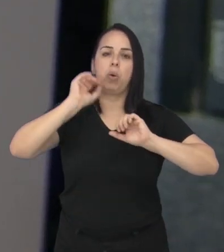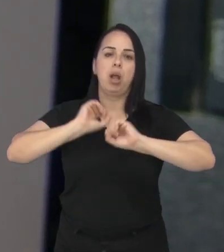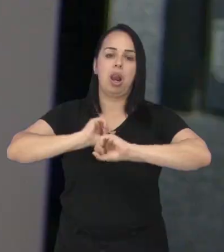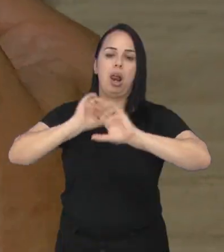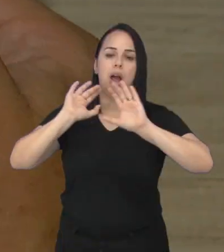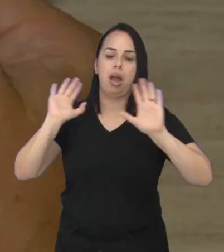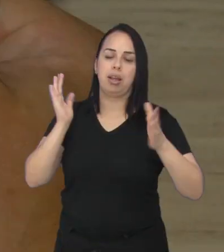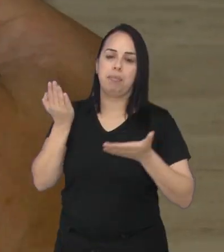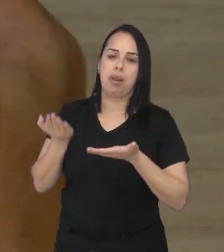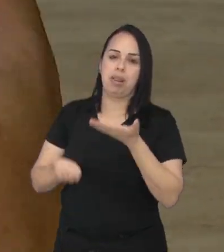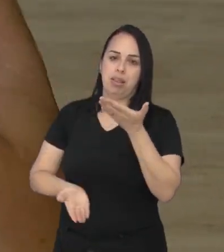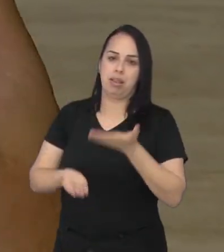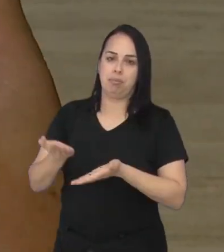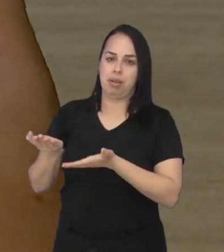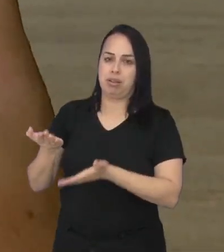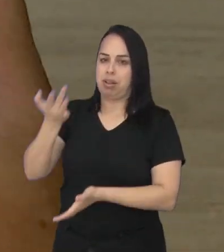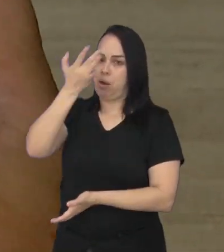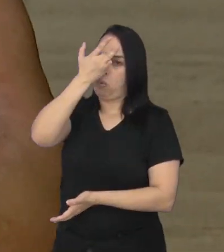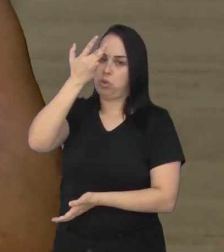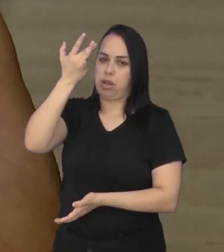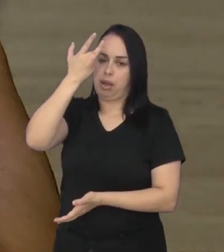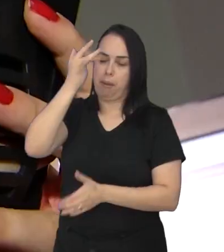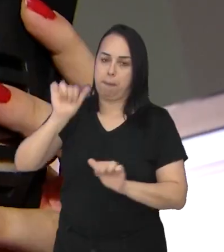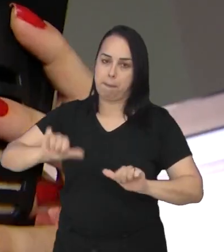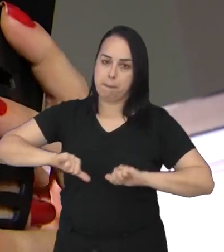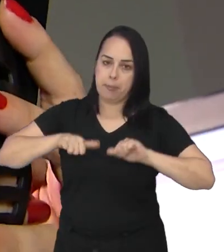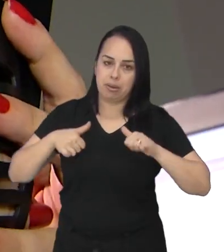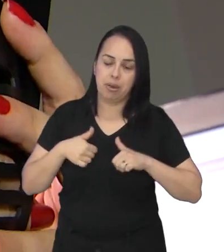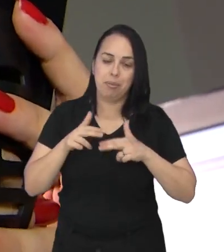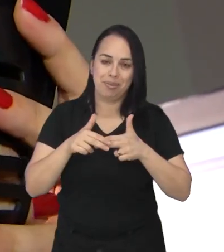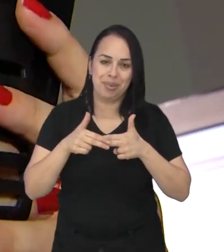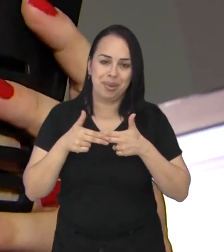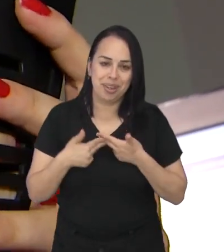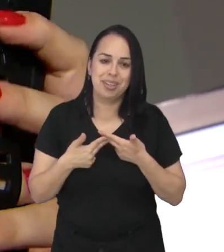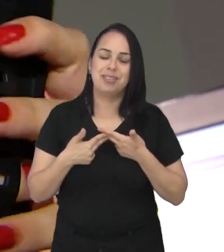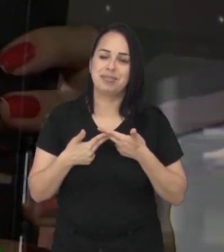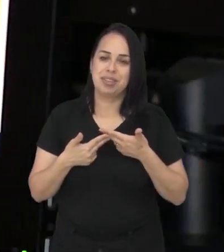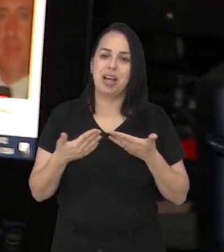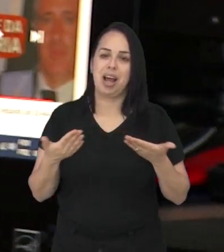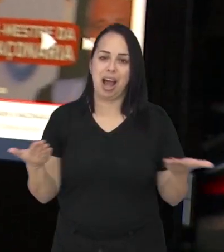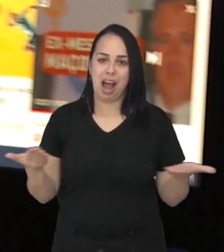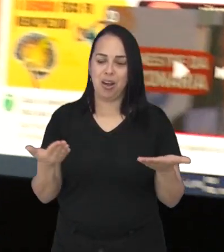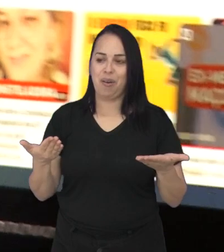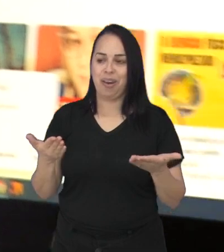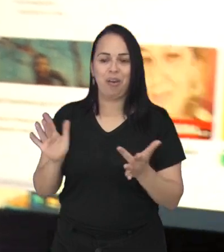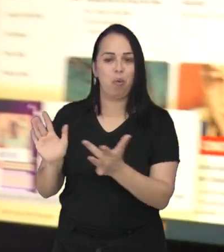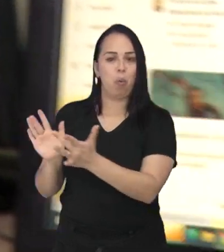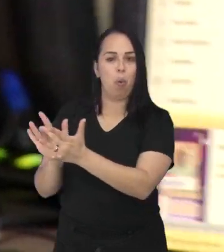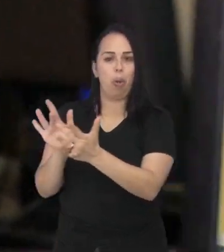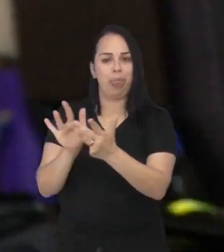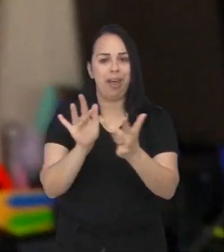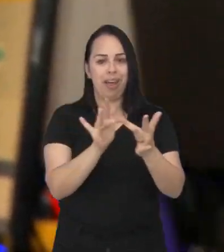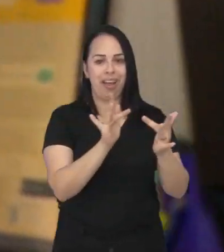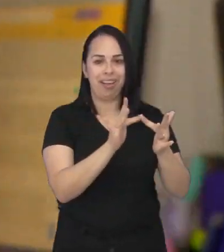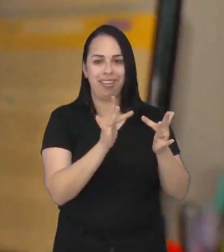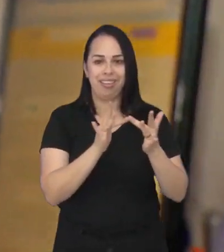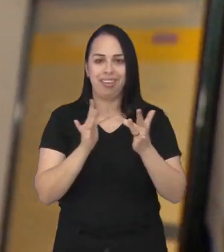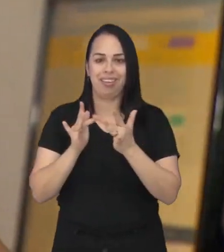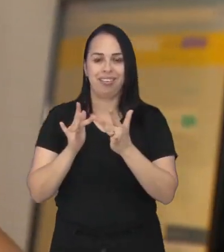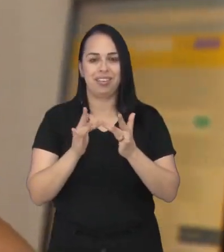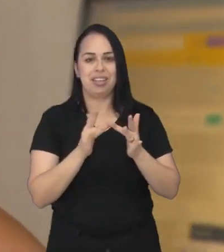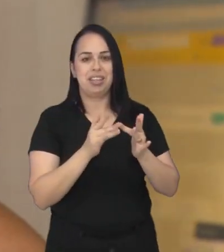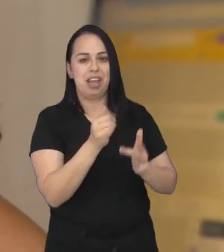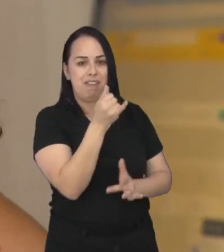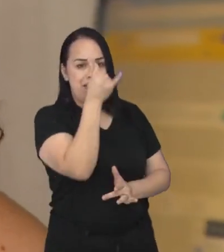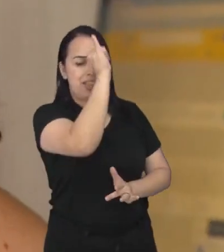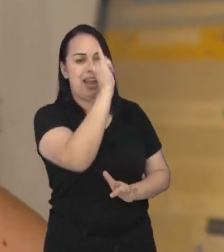entendeu que o equilíbrio é essencial para manter a saúde em dia. Por isso, agora, procura fortalecer os